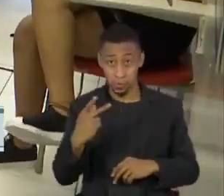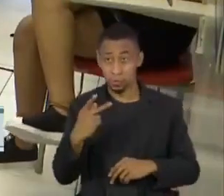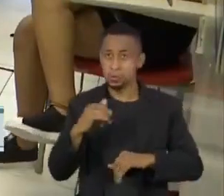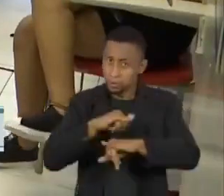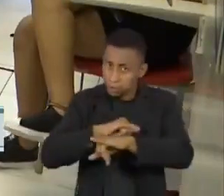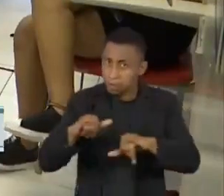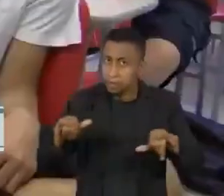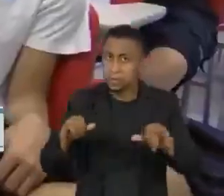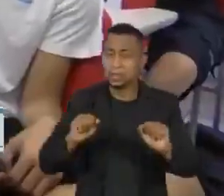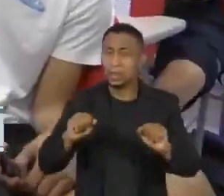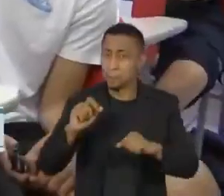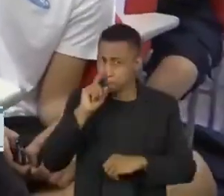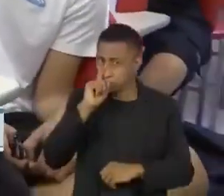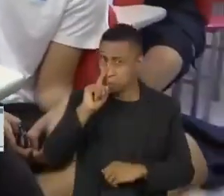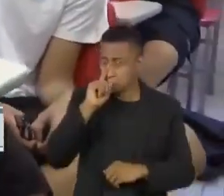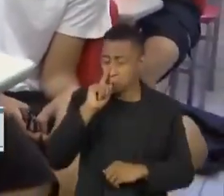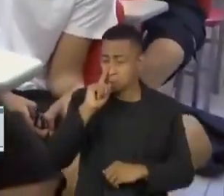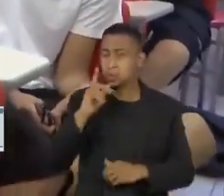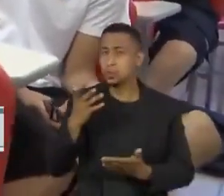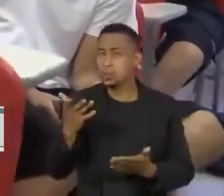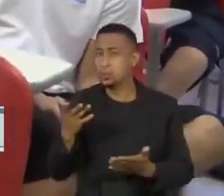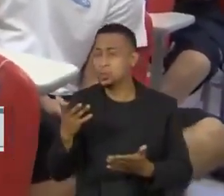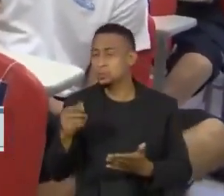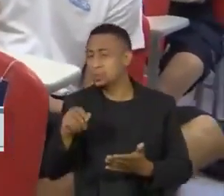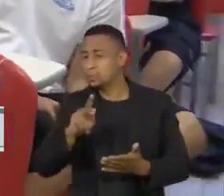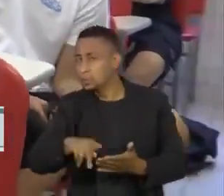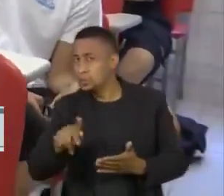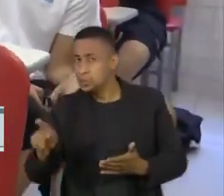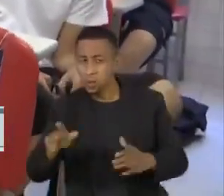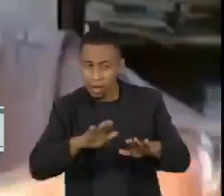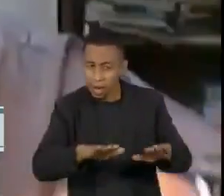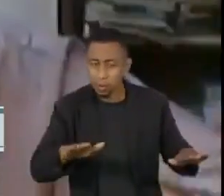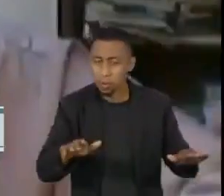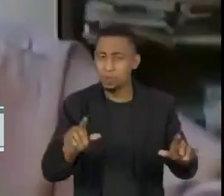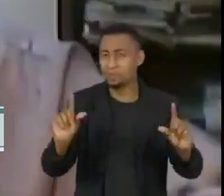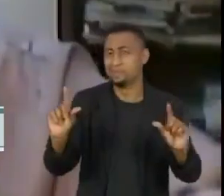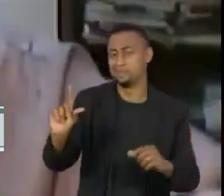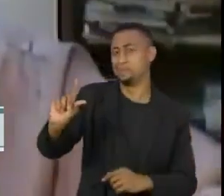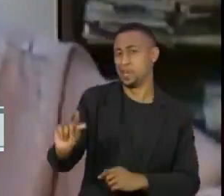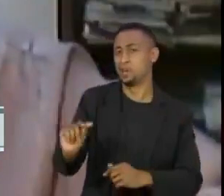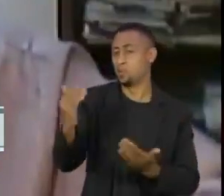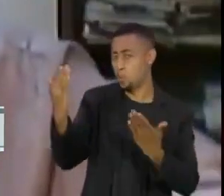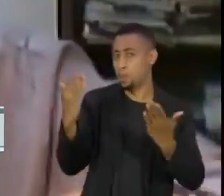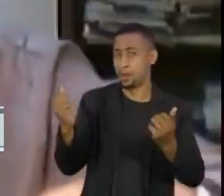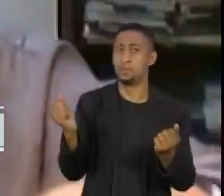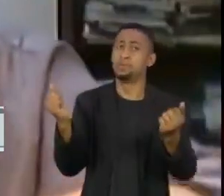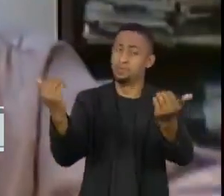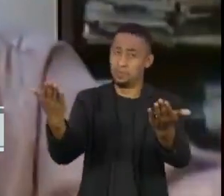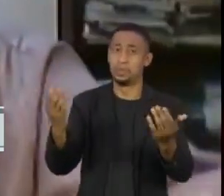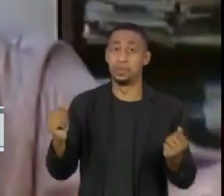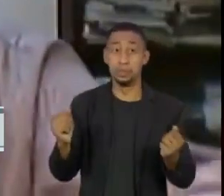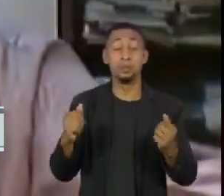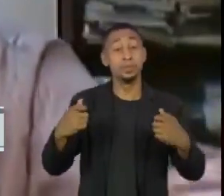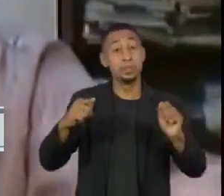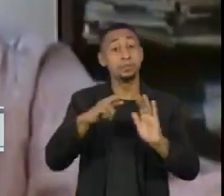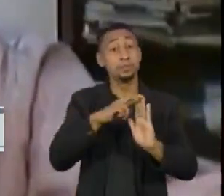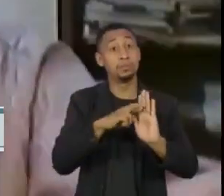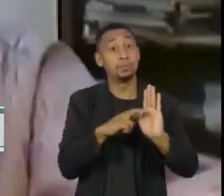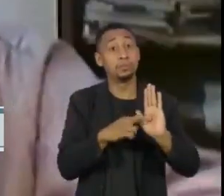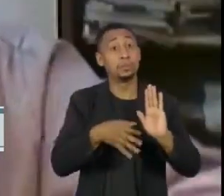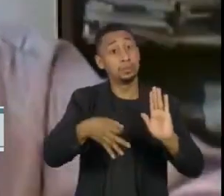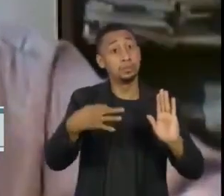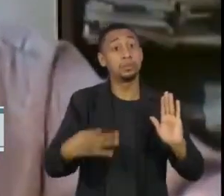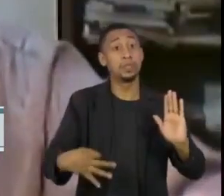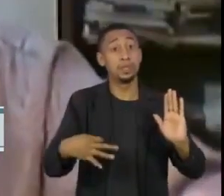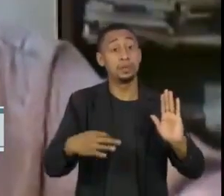alunos e professores é menor do que em outros setores. Temos que tomar todas as condições necessárias para que a escola volte